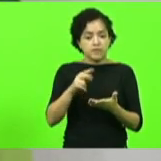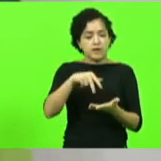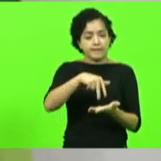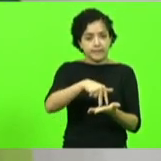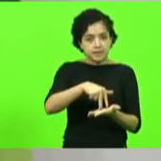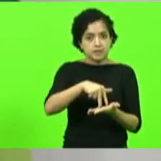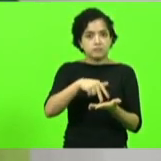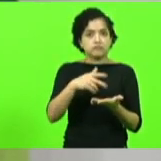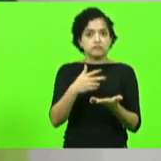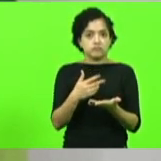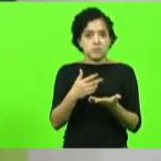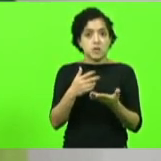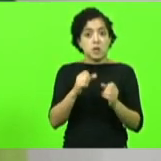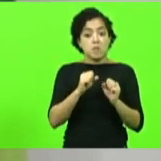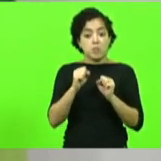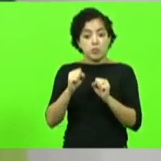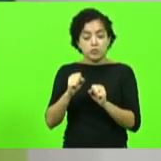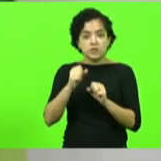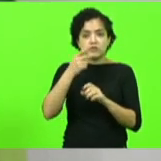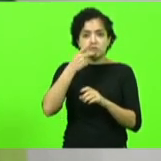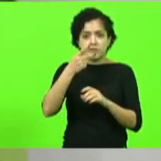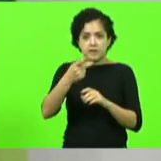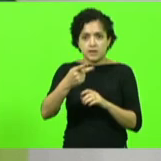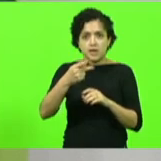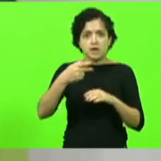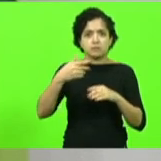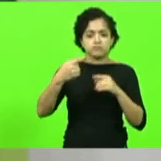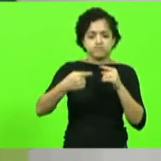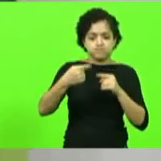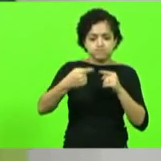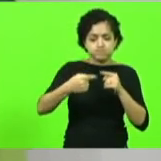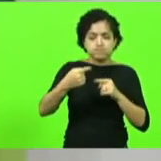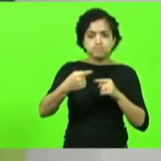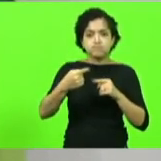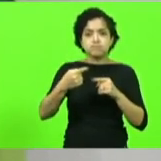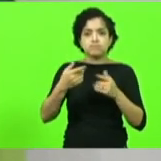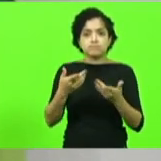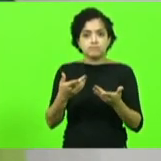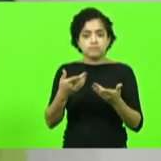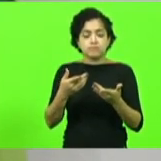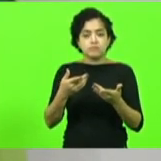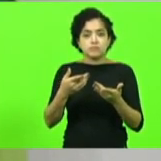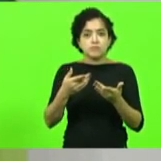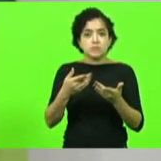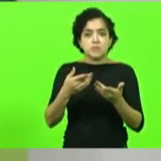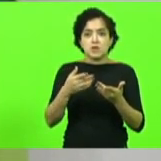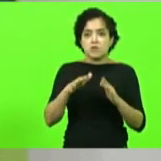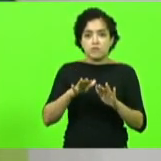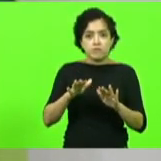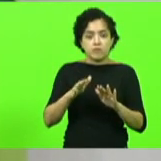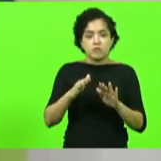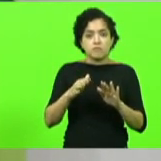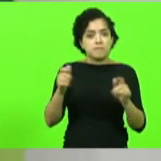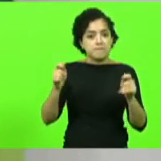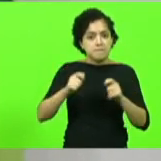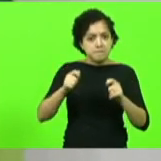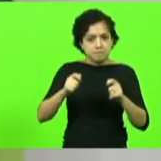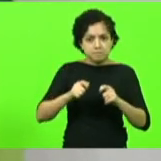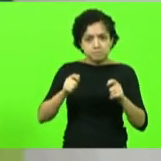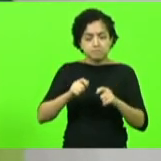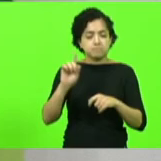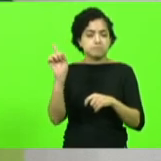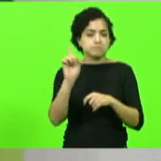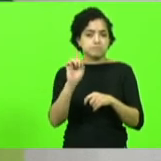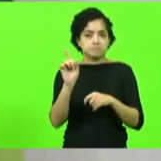e tiver poder de fala poder de conversar com os catarinenses eu não vou deixar que mintam para nenhum de vocês o